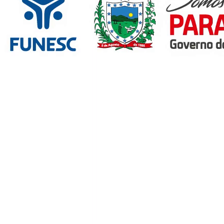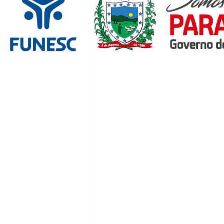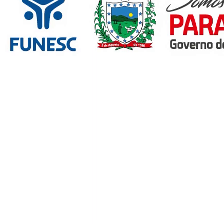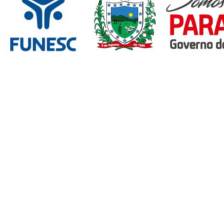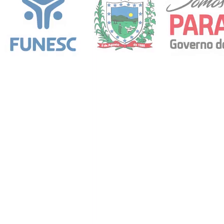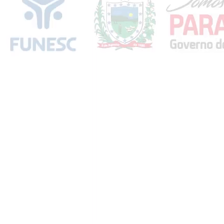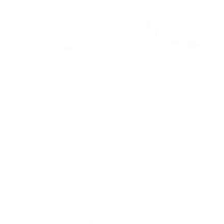Tchau! Tchau! Tchau!